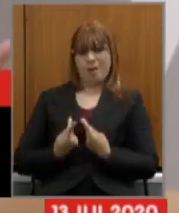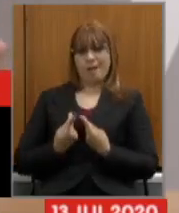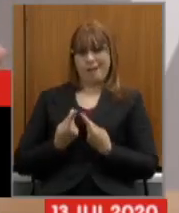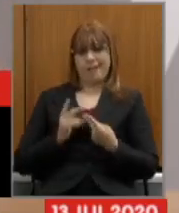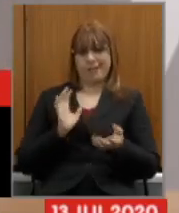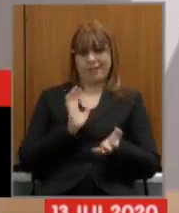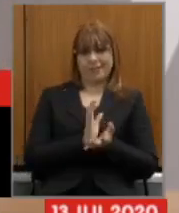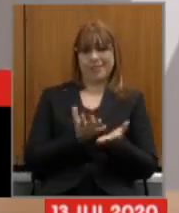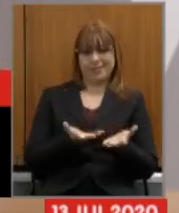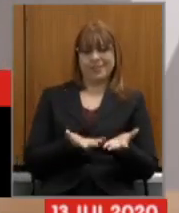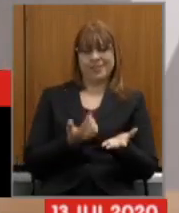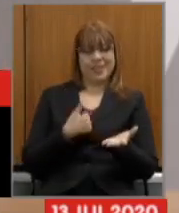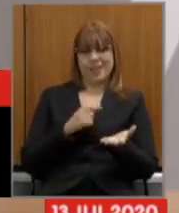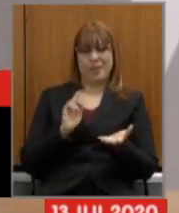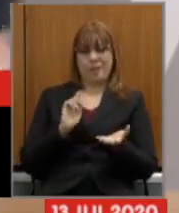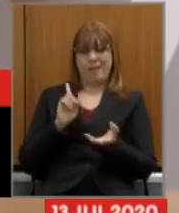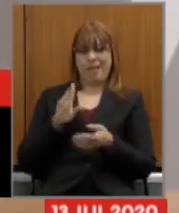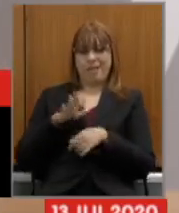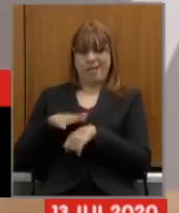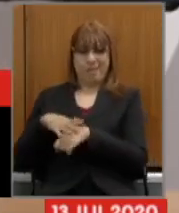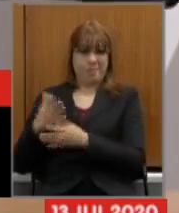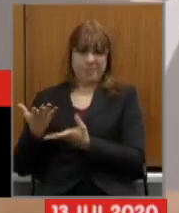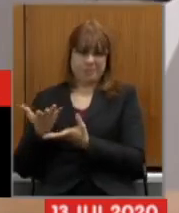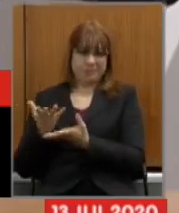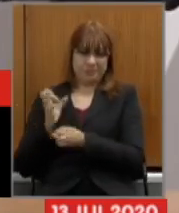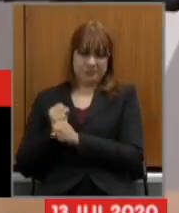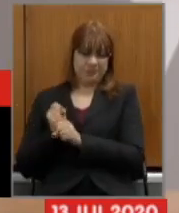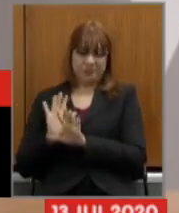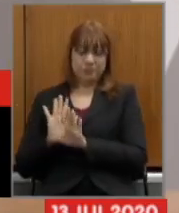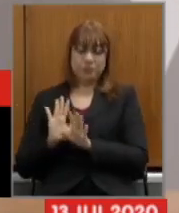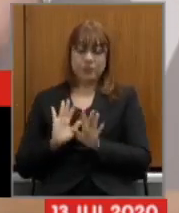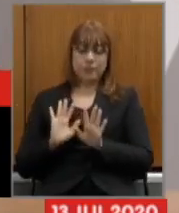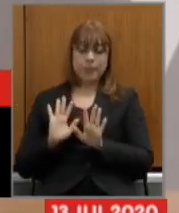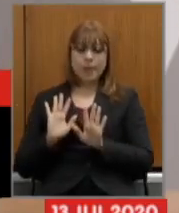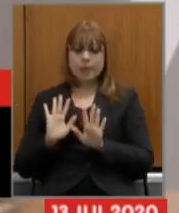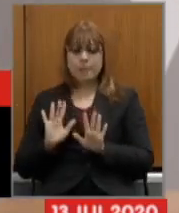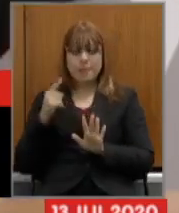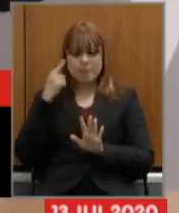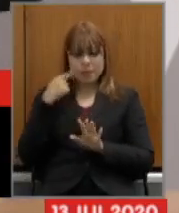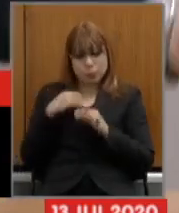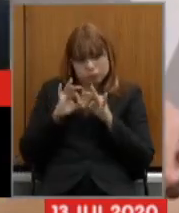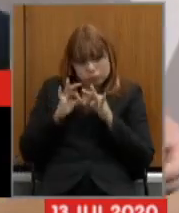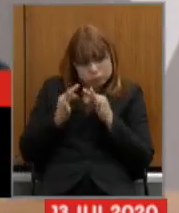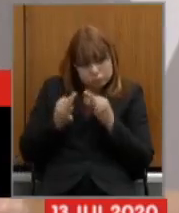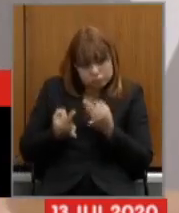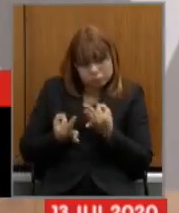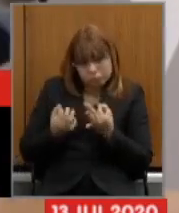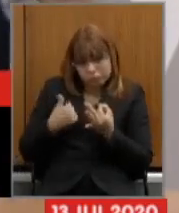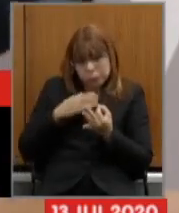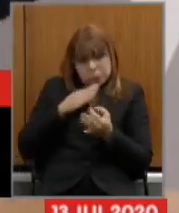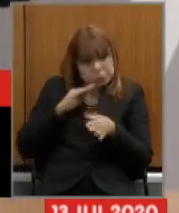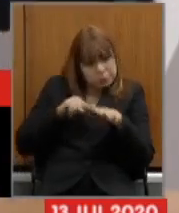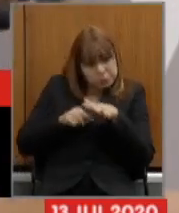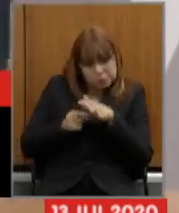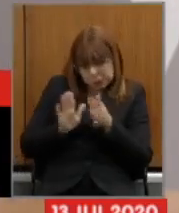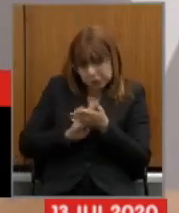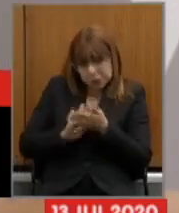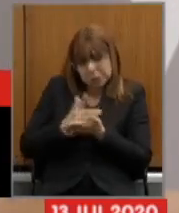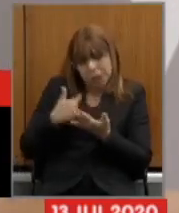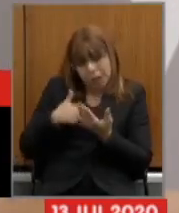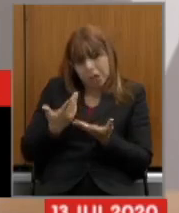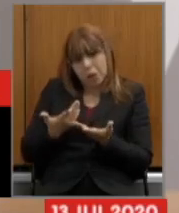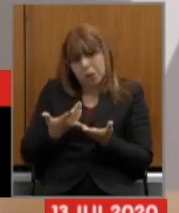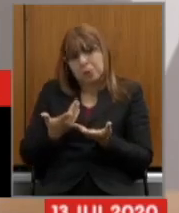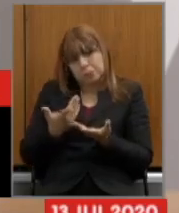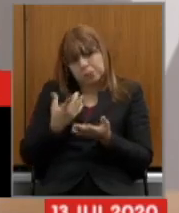sou da área de exatas e aí nessa questão de humildade intelectual eu fui até